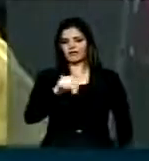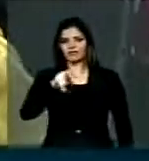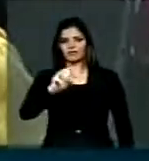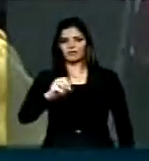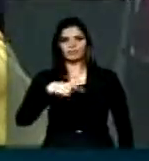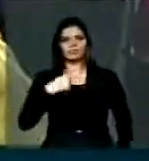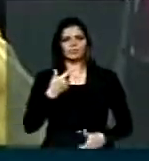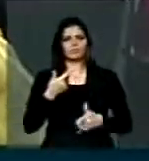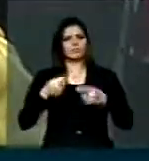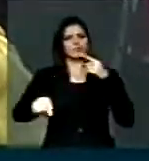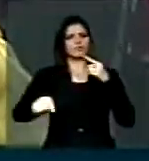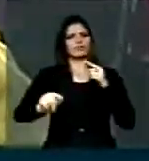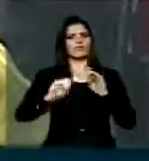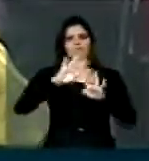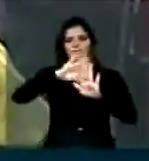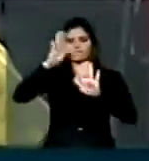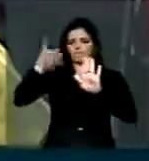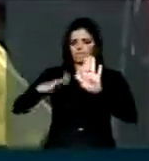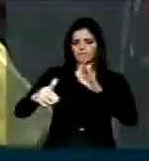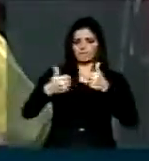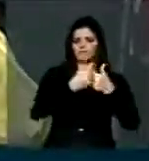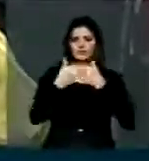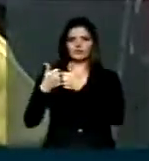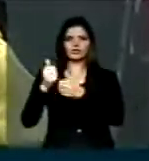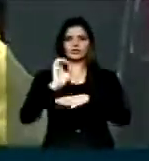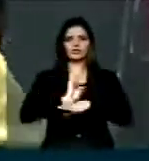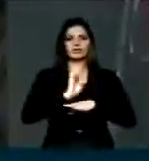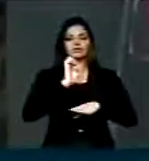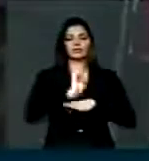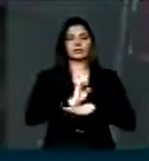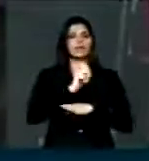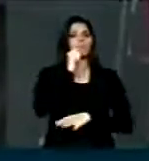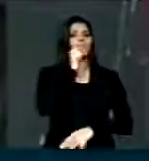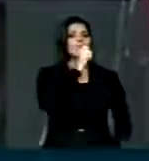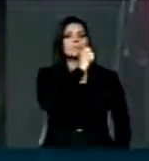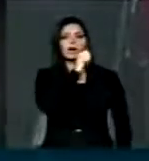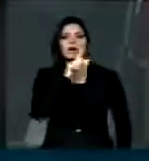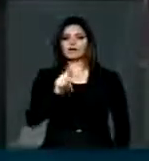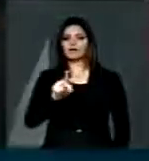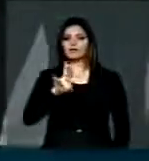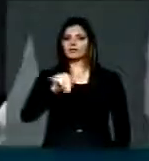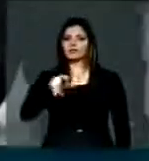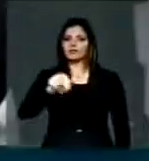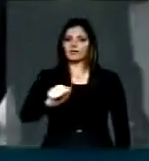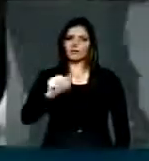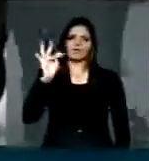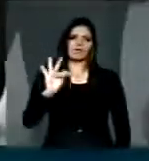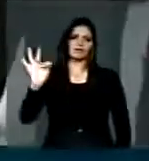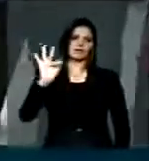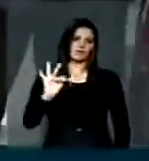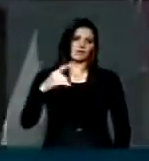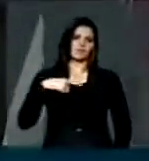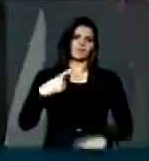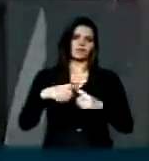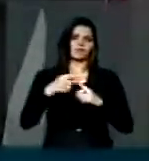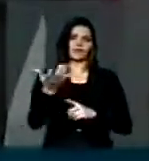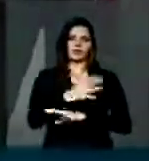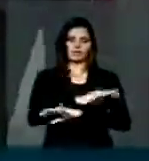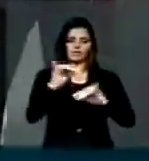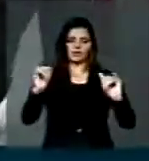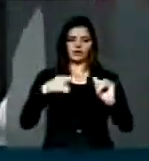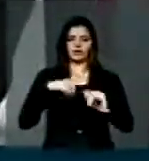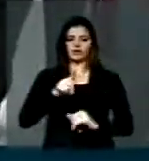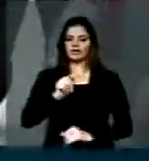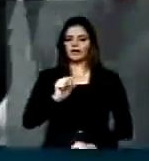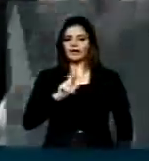fronteira aí do Amapá com a Guiana e eu quero também registrar